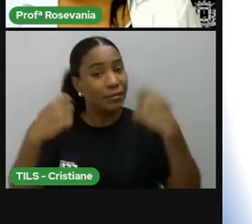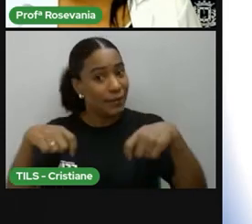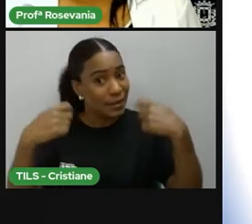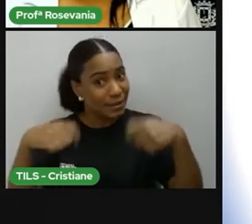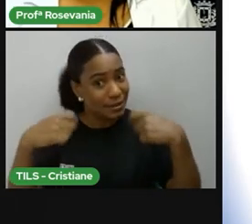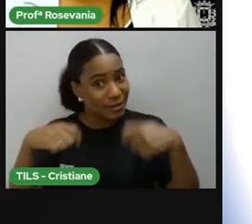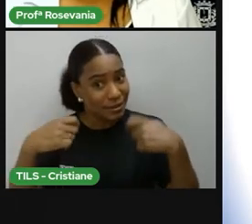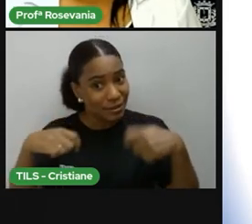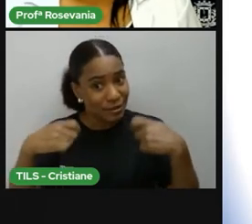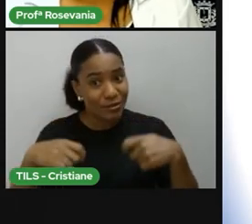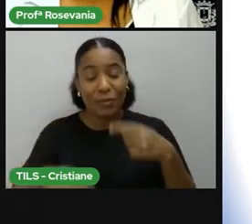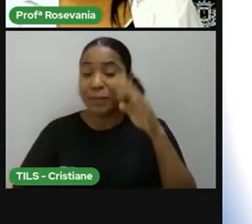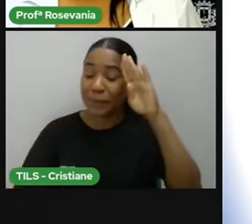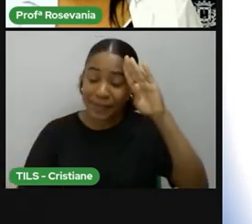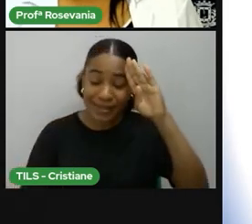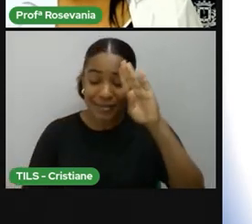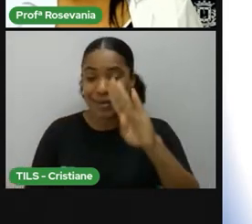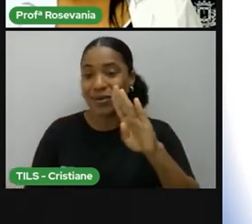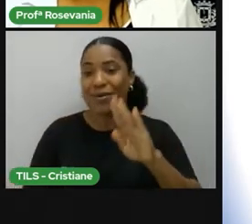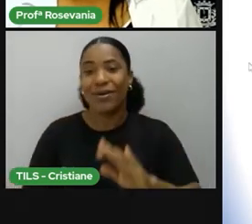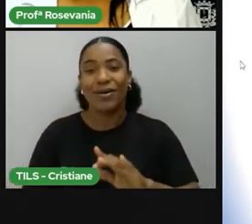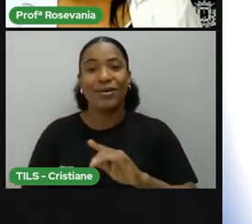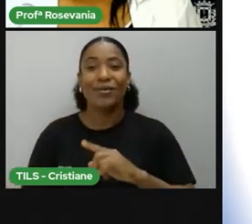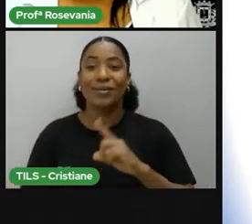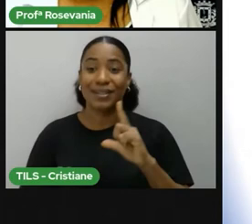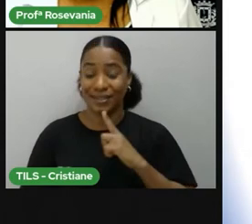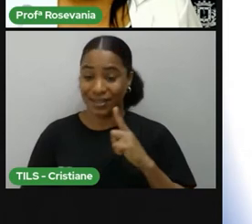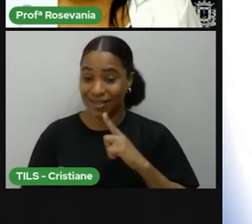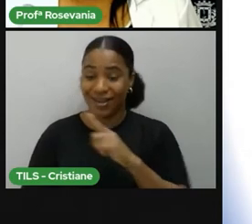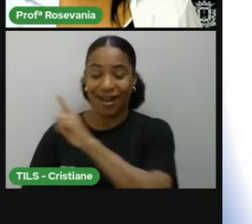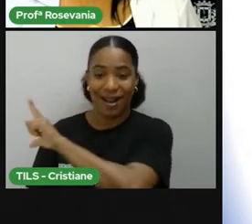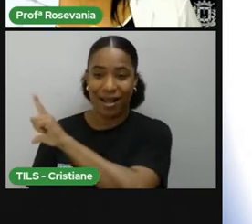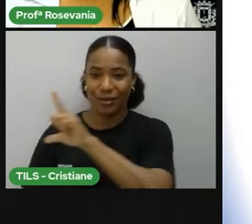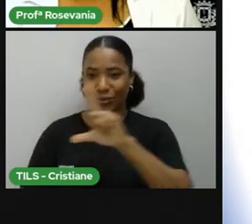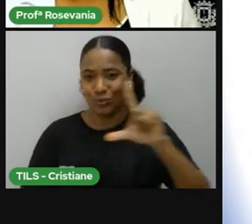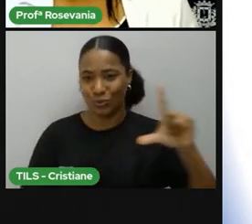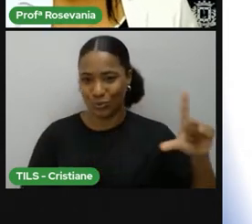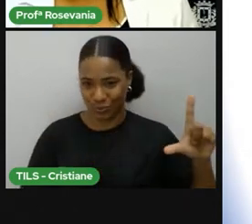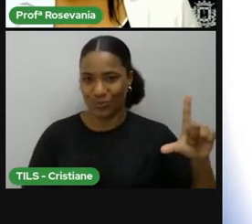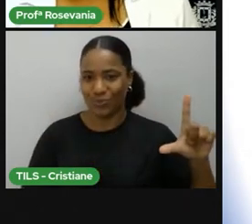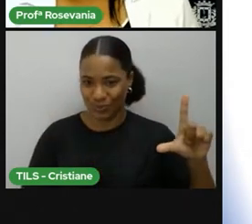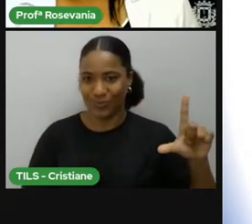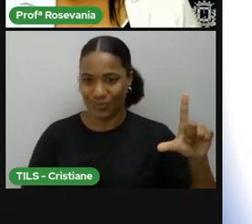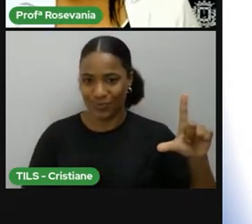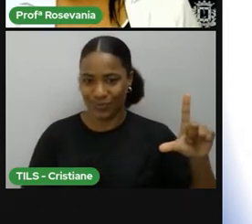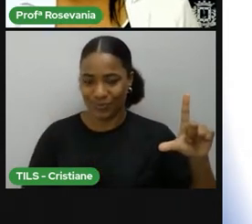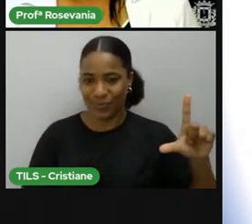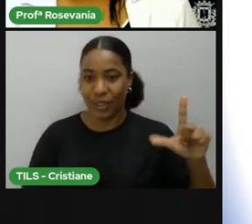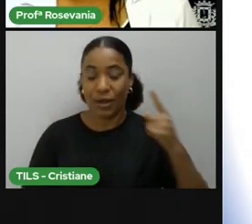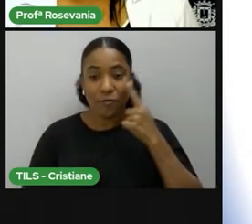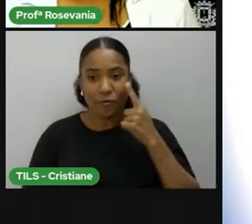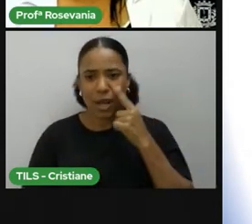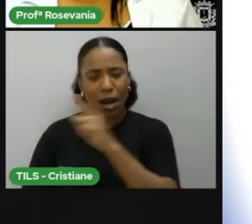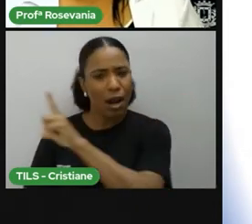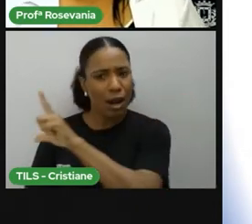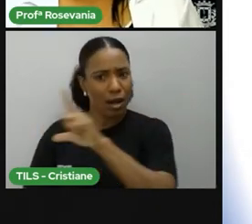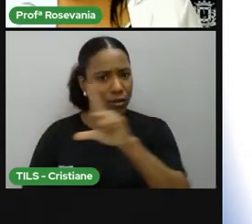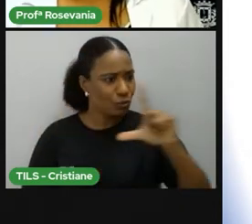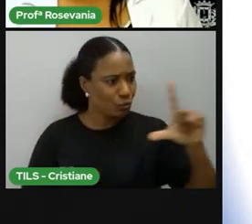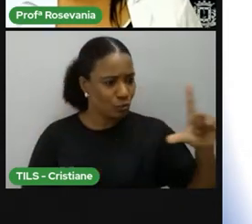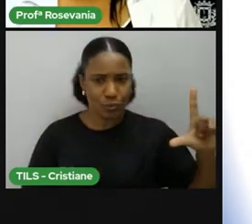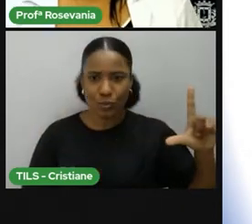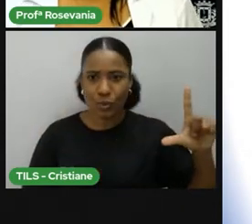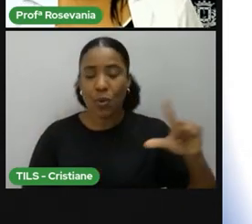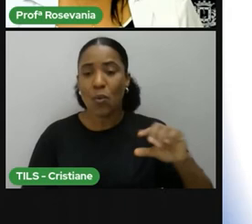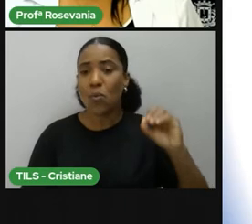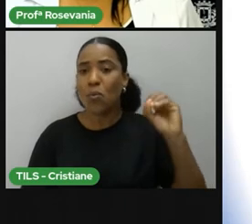né? Sempre vou olhar primeiro a linha horizontal. Depois que eu olho essa linha horizontal e olho lá o grau